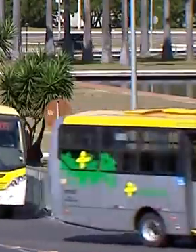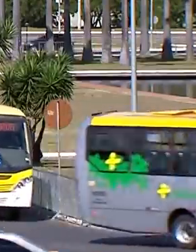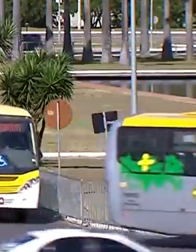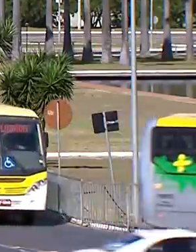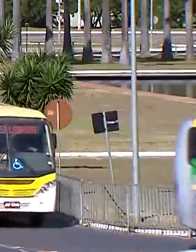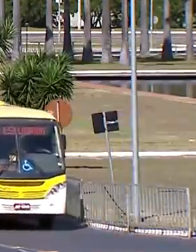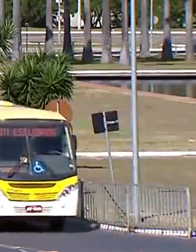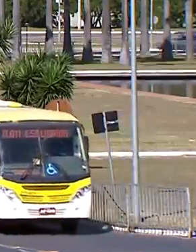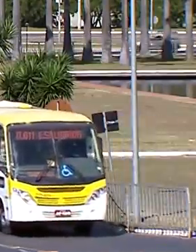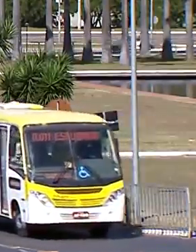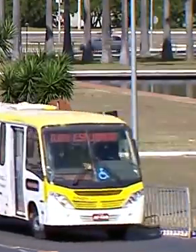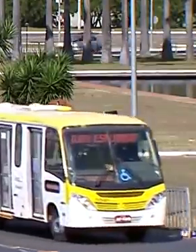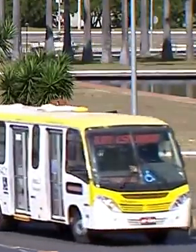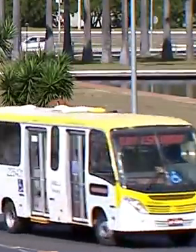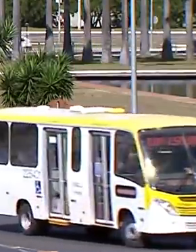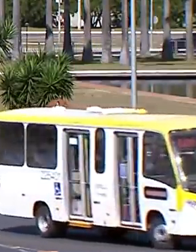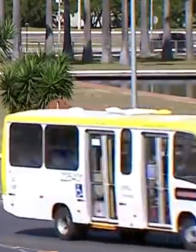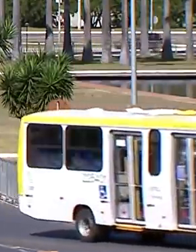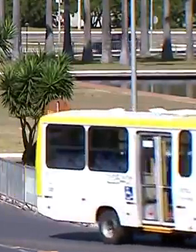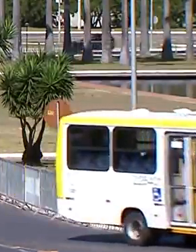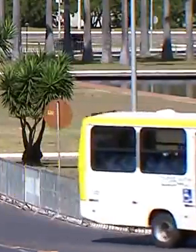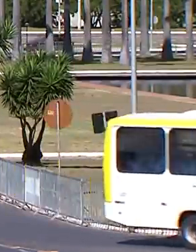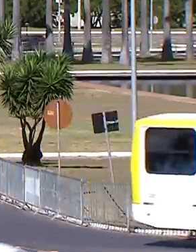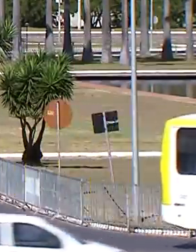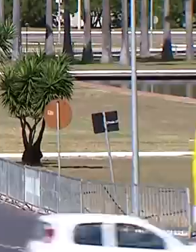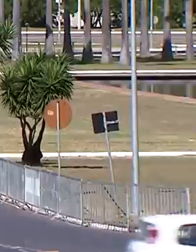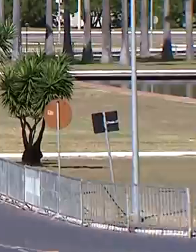Boa quinta-feira para você e nos vemos amanhã.